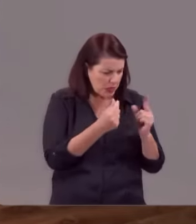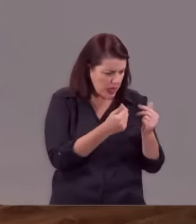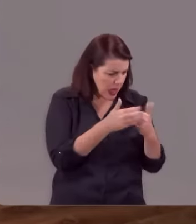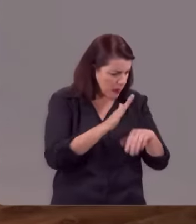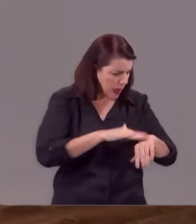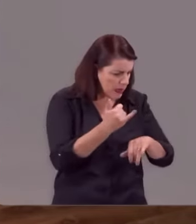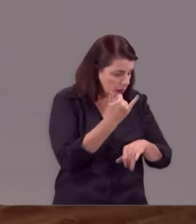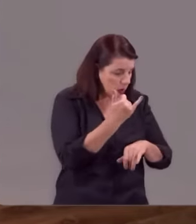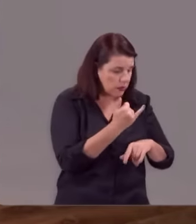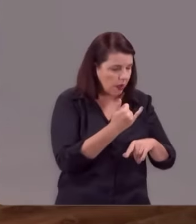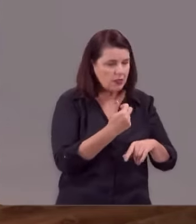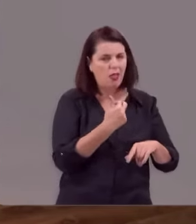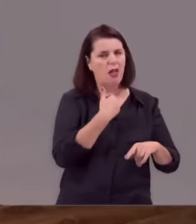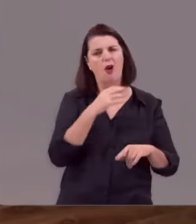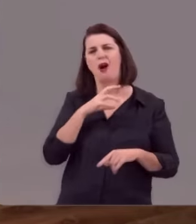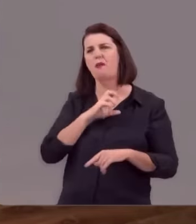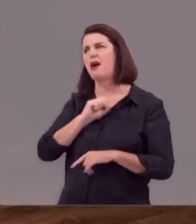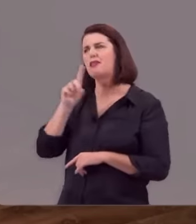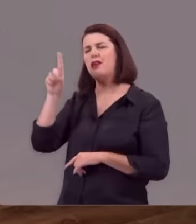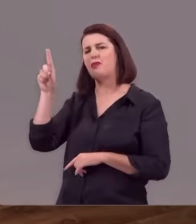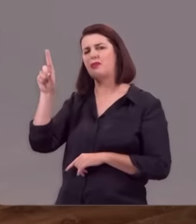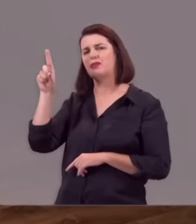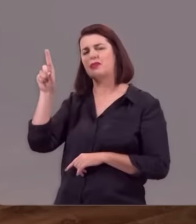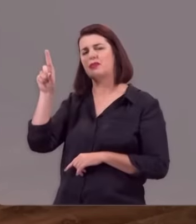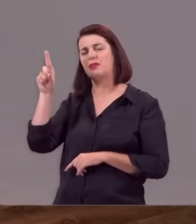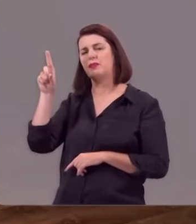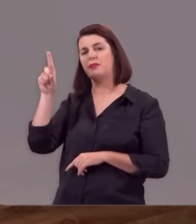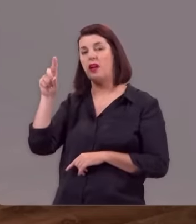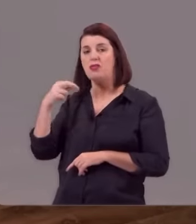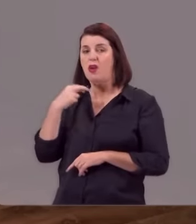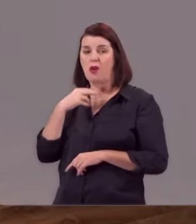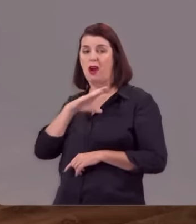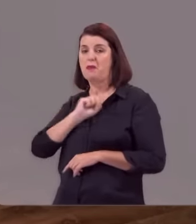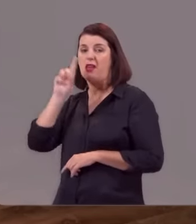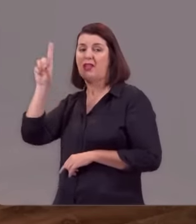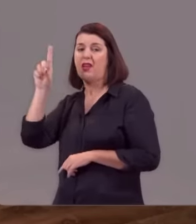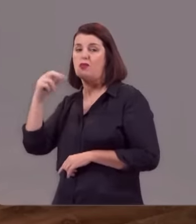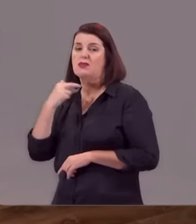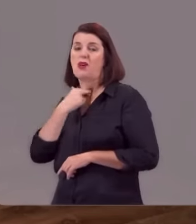você não pode amar a Deus, você não pode ser uma pessoa salva pela graça de Deus.